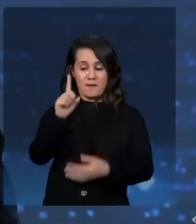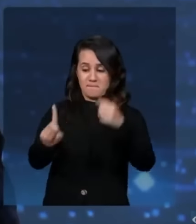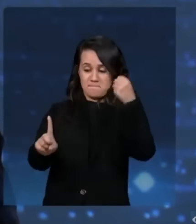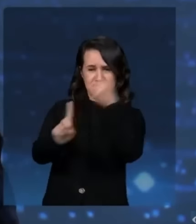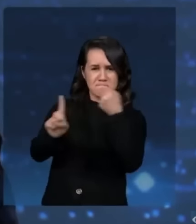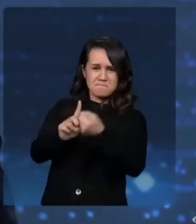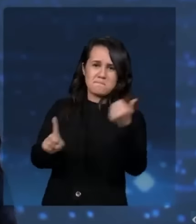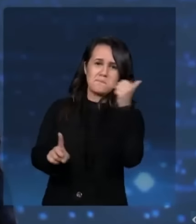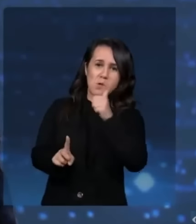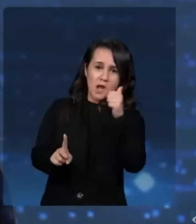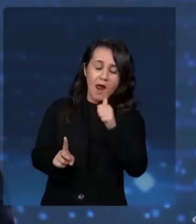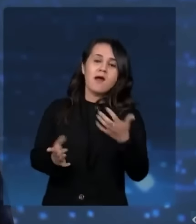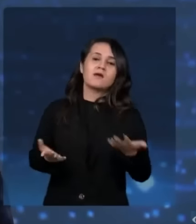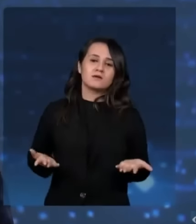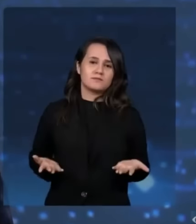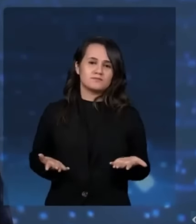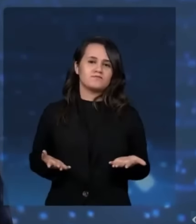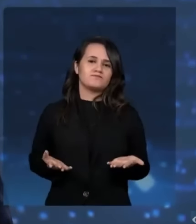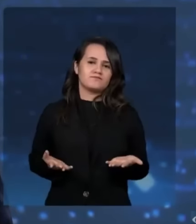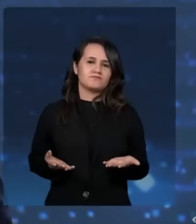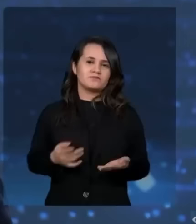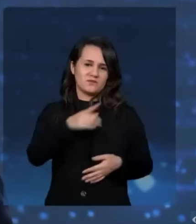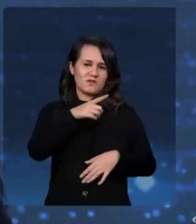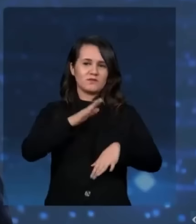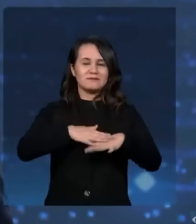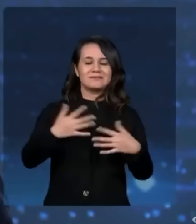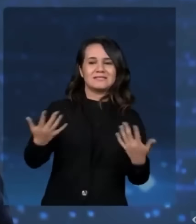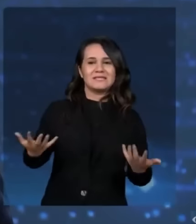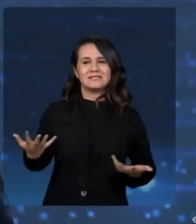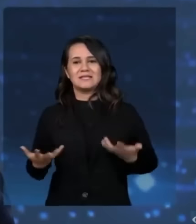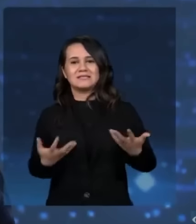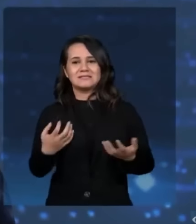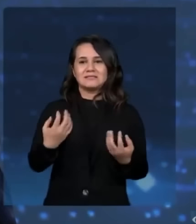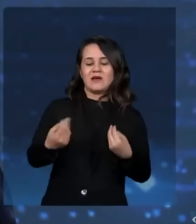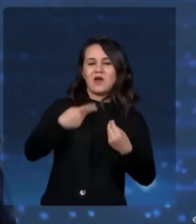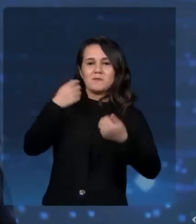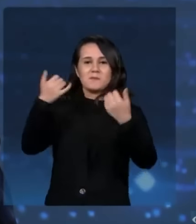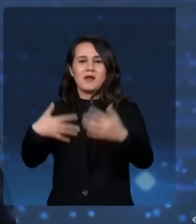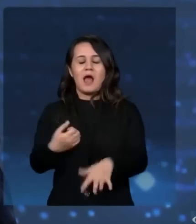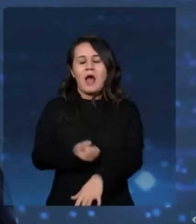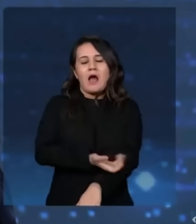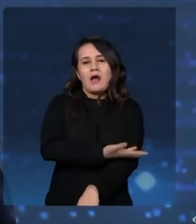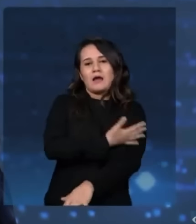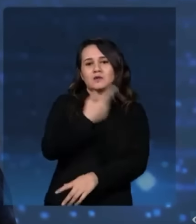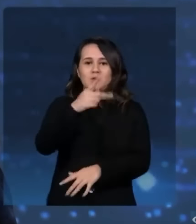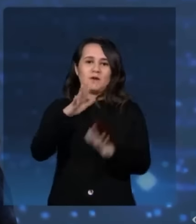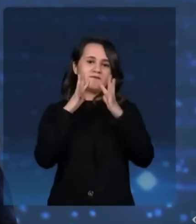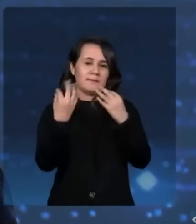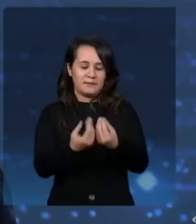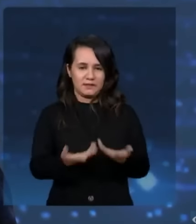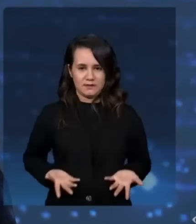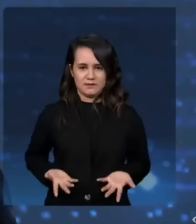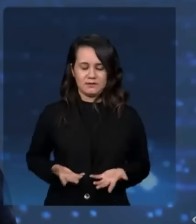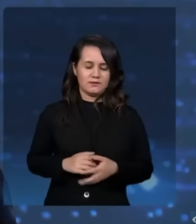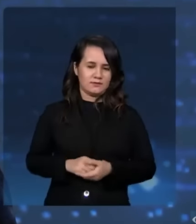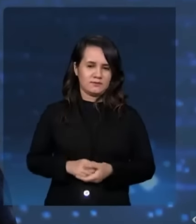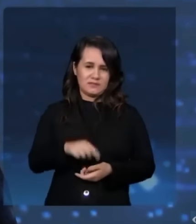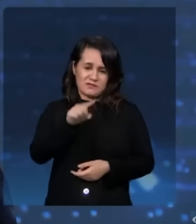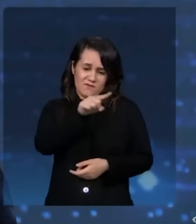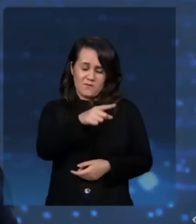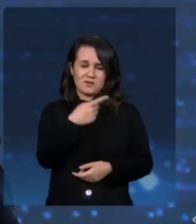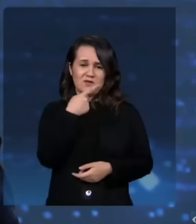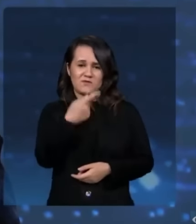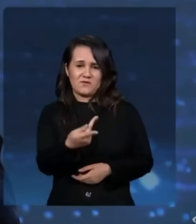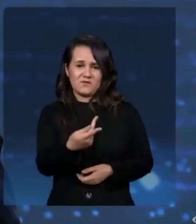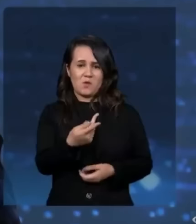o senhor pega e fica todo aí arrepiado inclusive com a sua família. Então, e se você